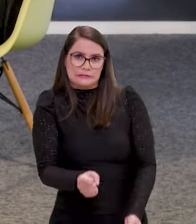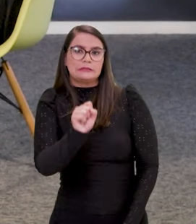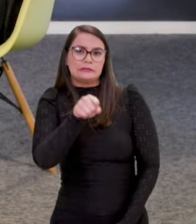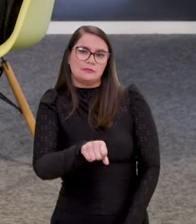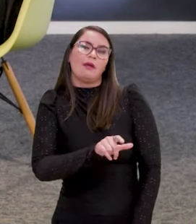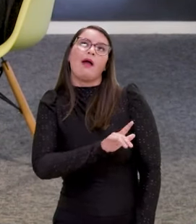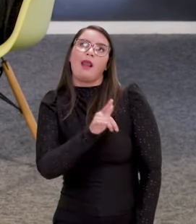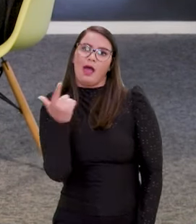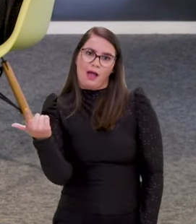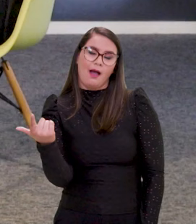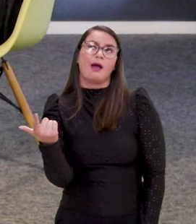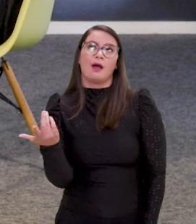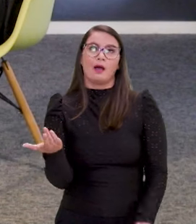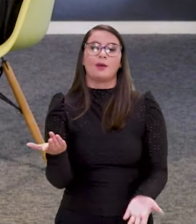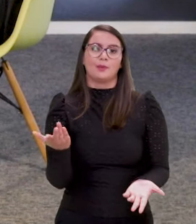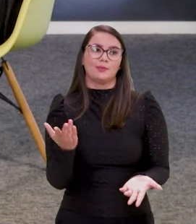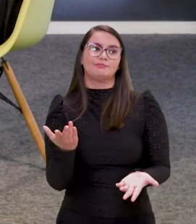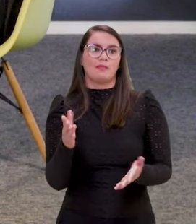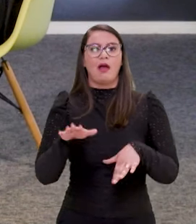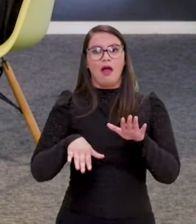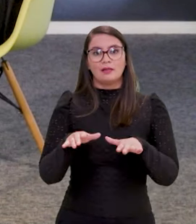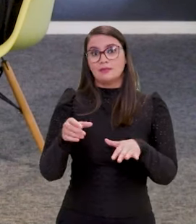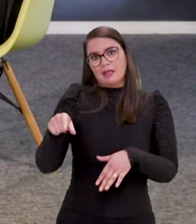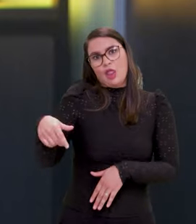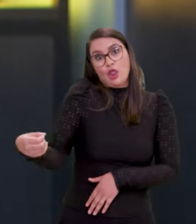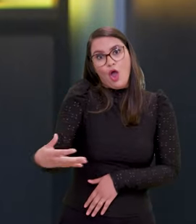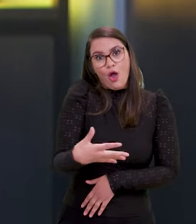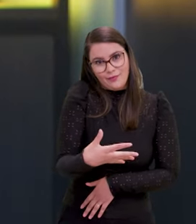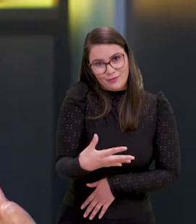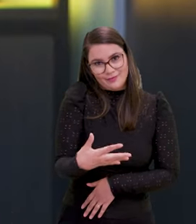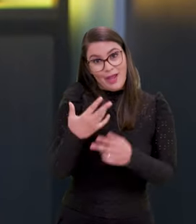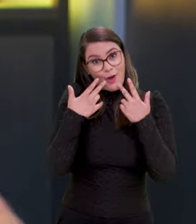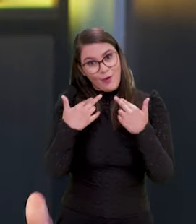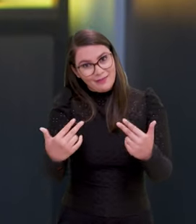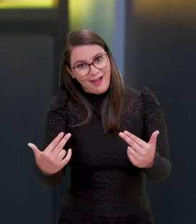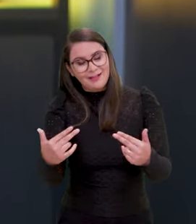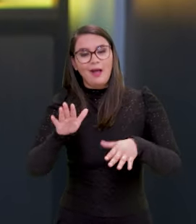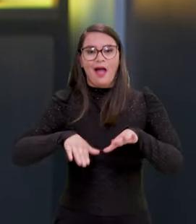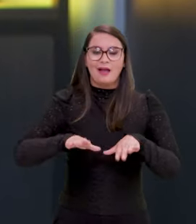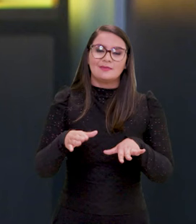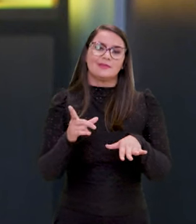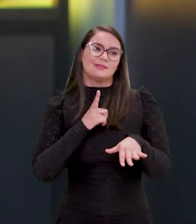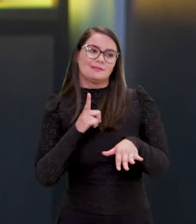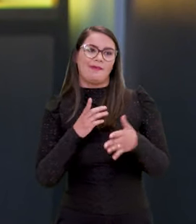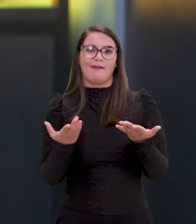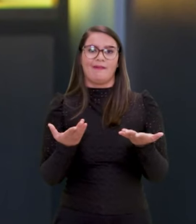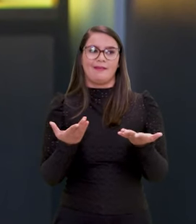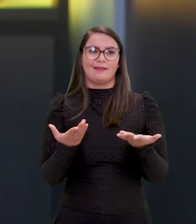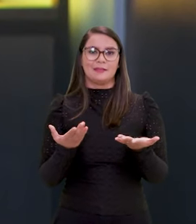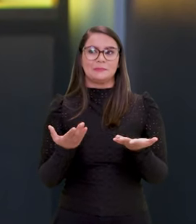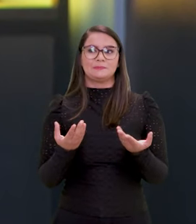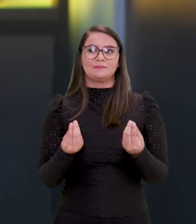então, assim, obviamente, como tudo, acaba sendo uma coisa muito nova. Muitas vezes você tem uma, na